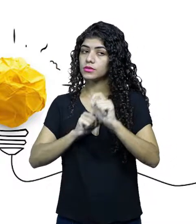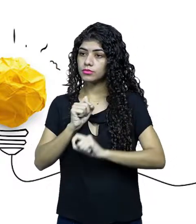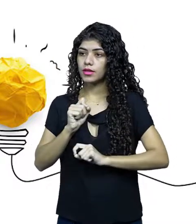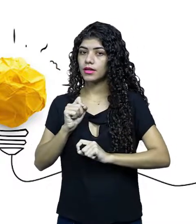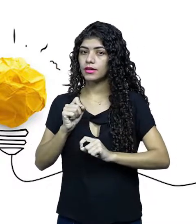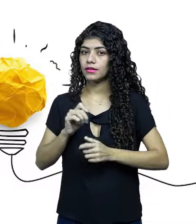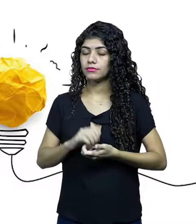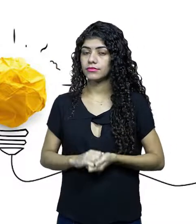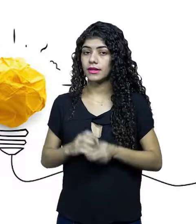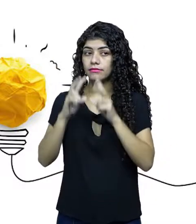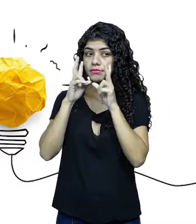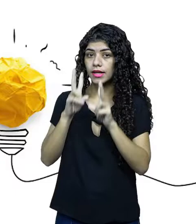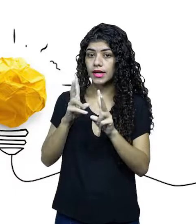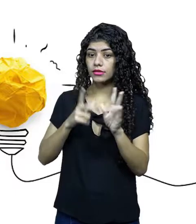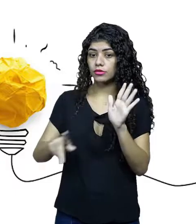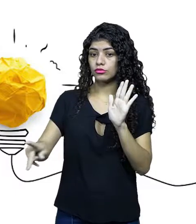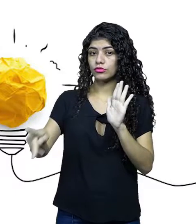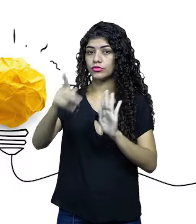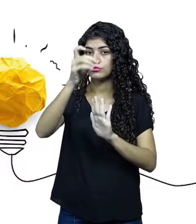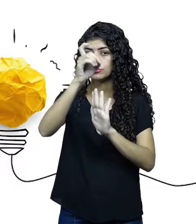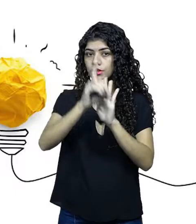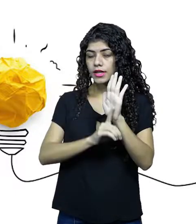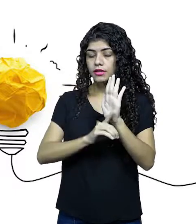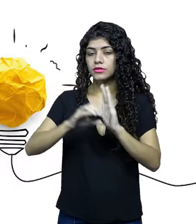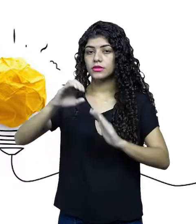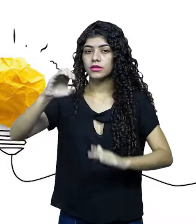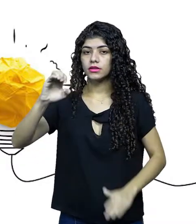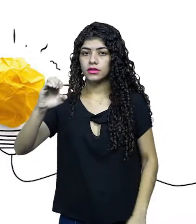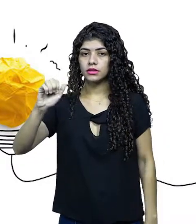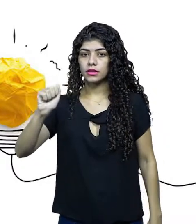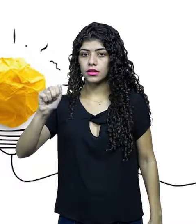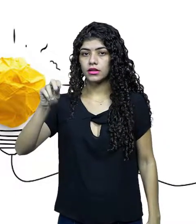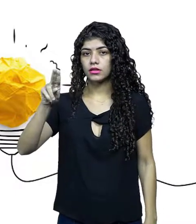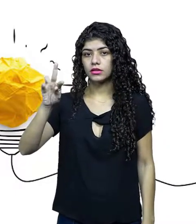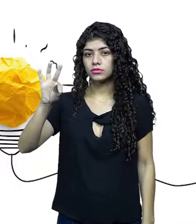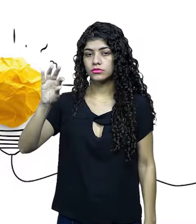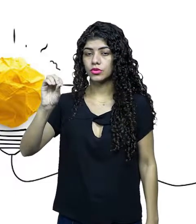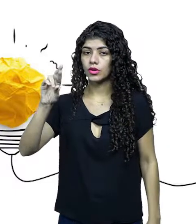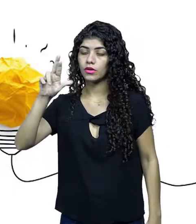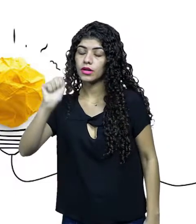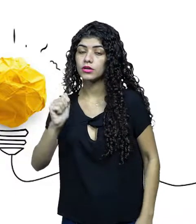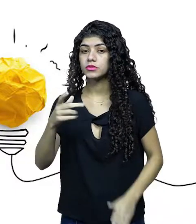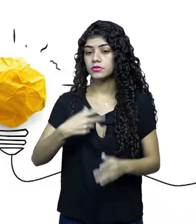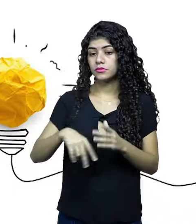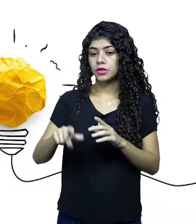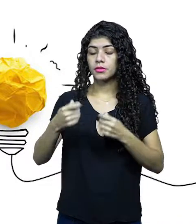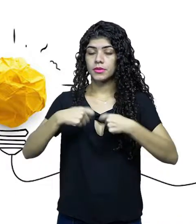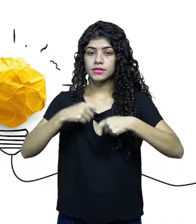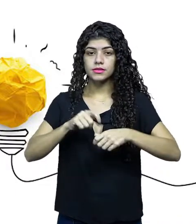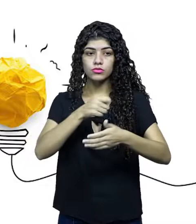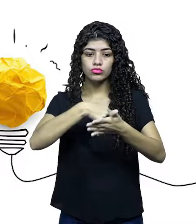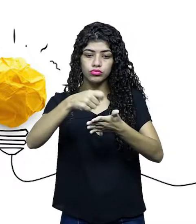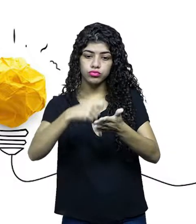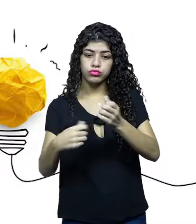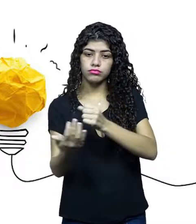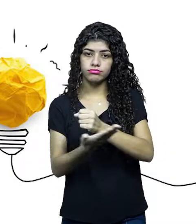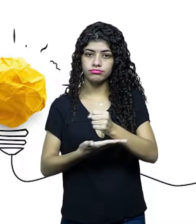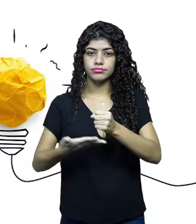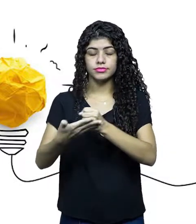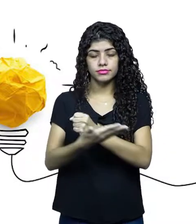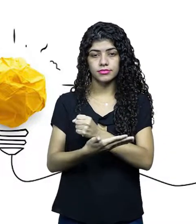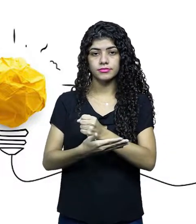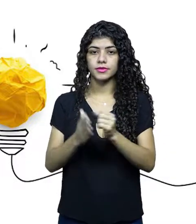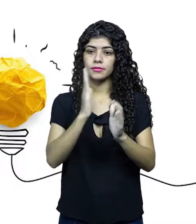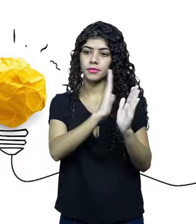legislação de direitos autorais. Se ela for original, eu terei que fazer o registro na Fundação da